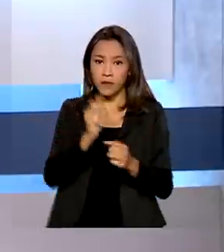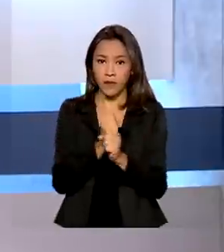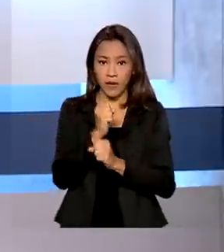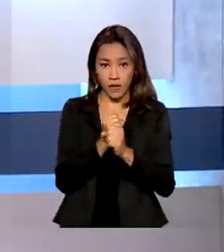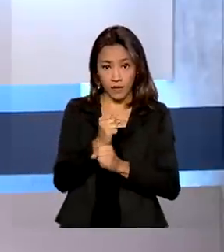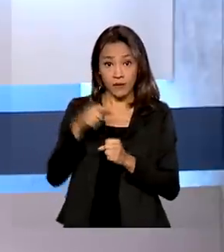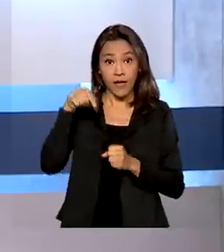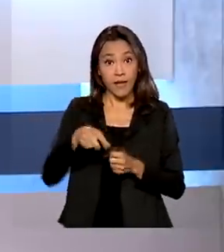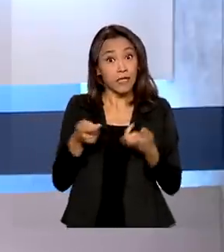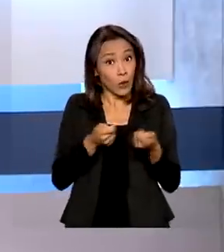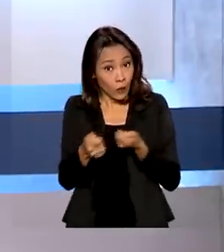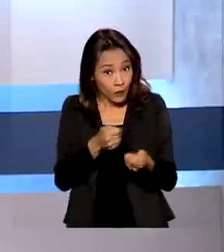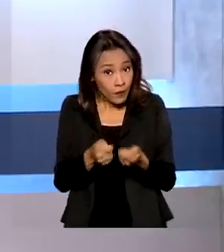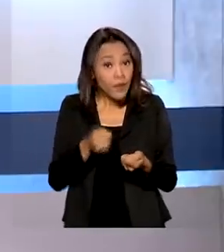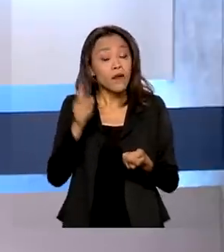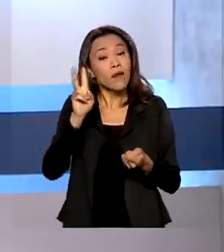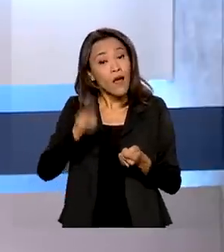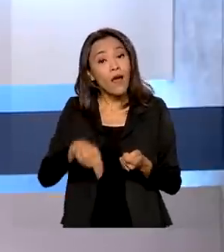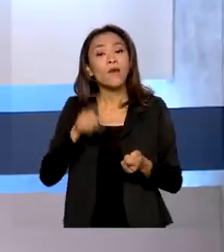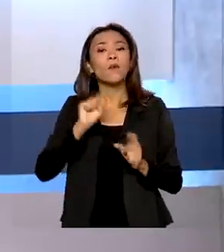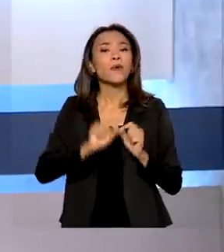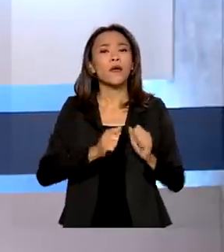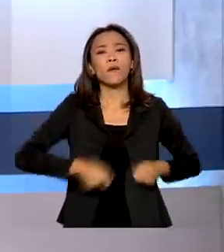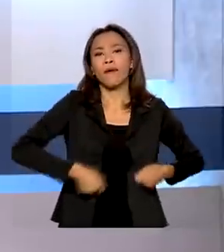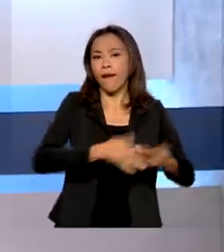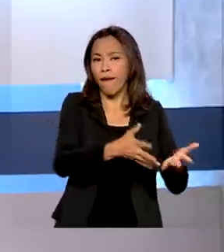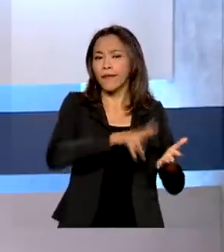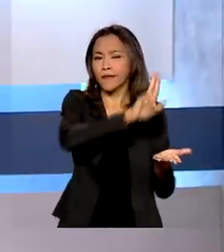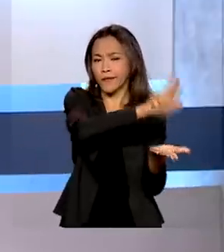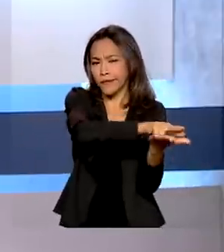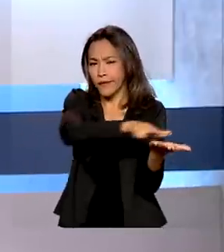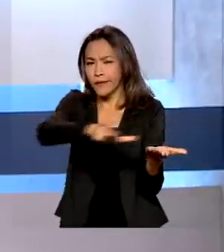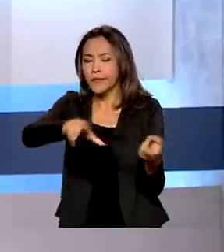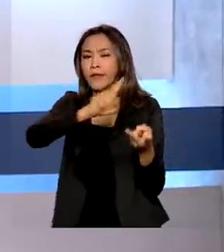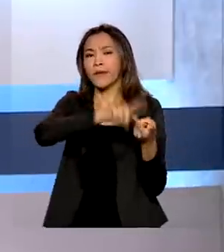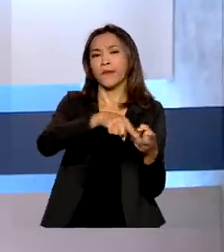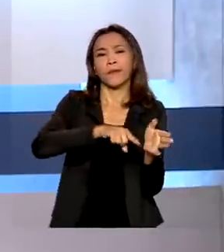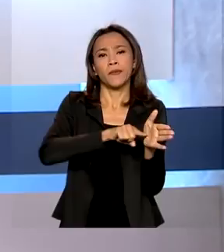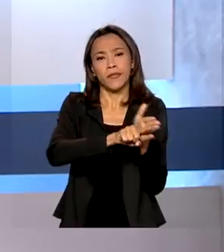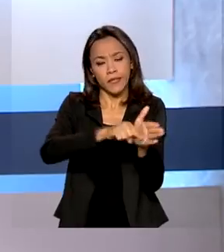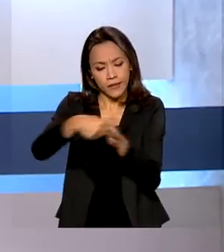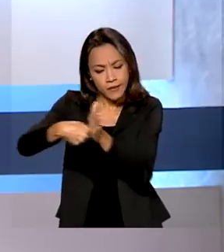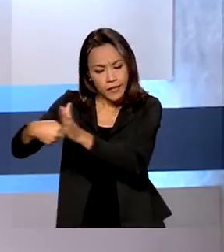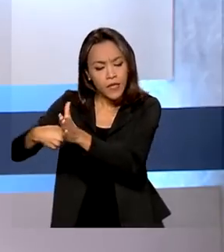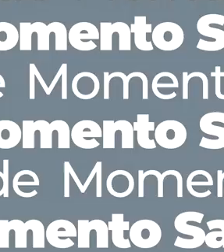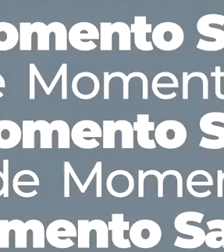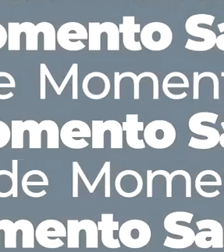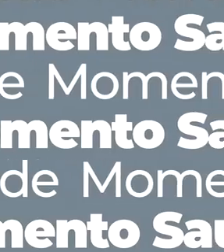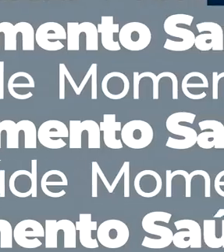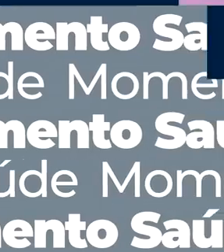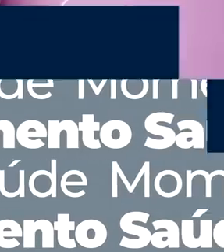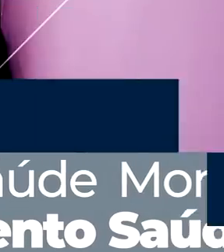foi estimada considerando os gastos públicos com internações e exames em um cenário sem vacinação.